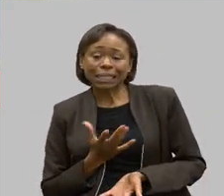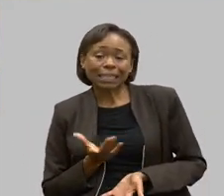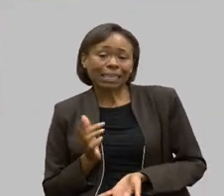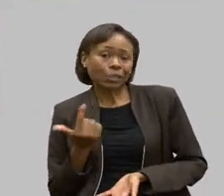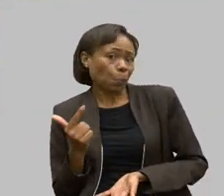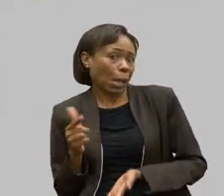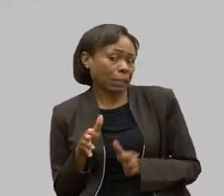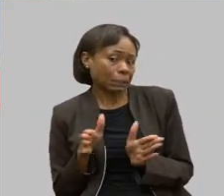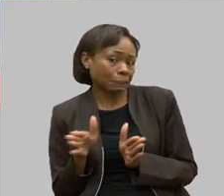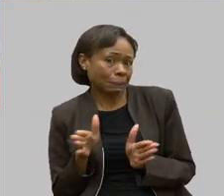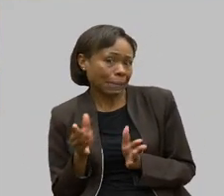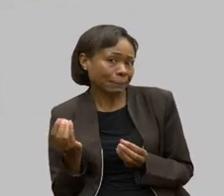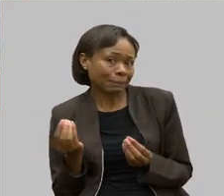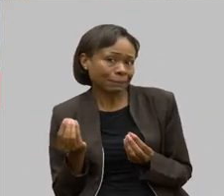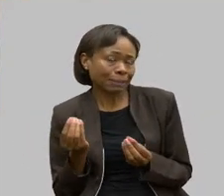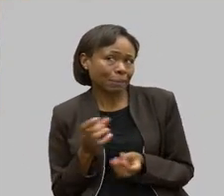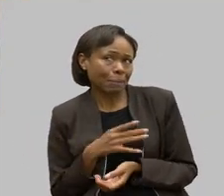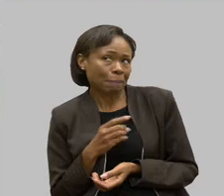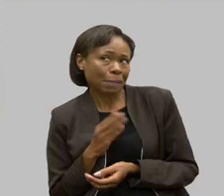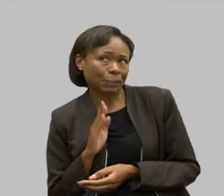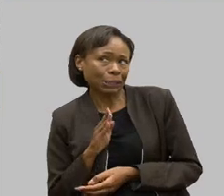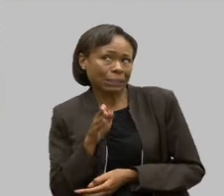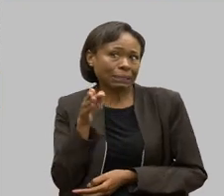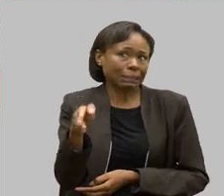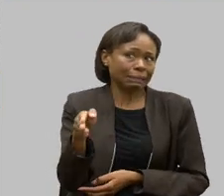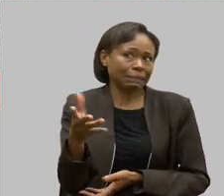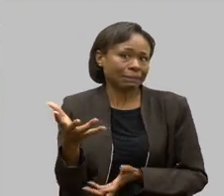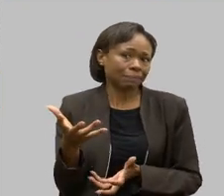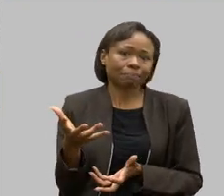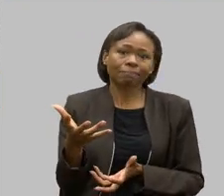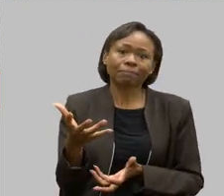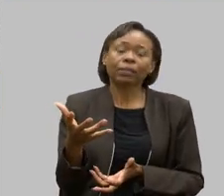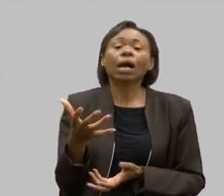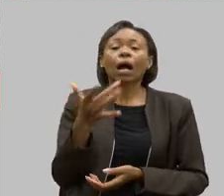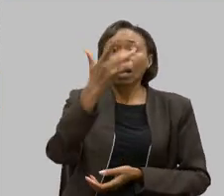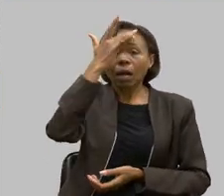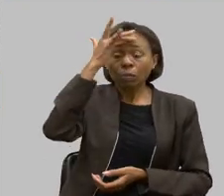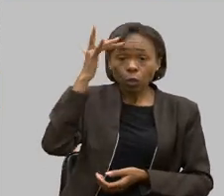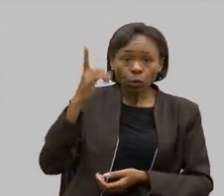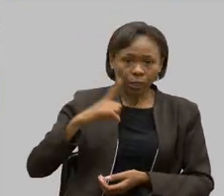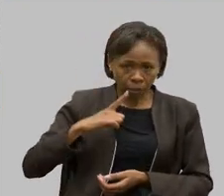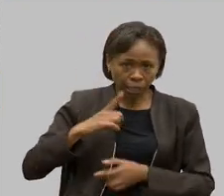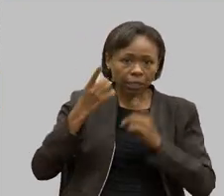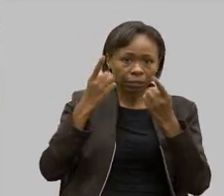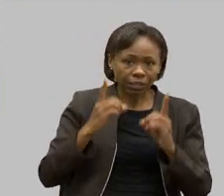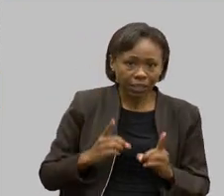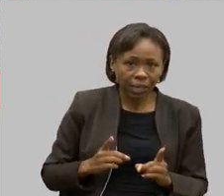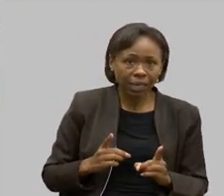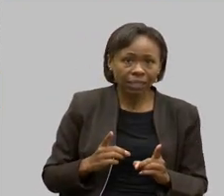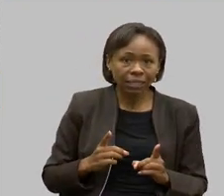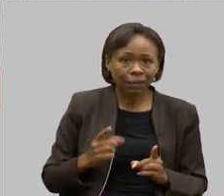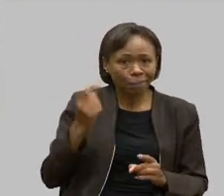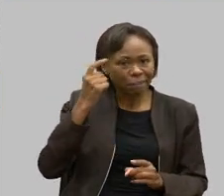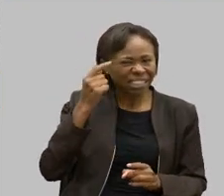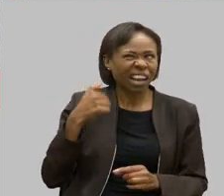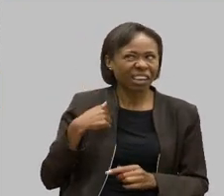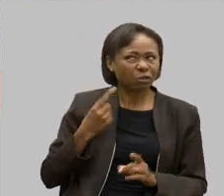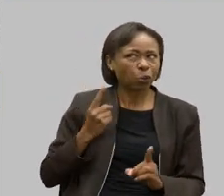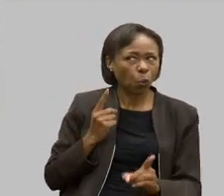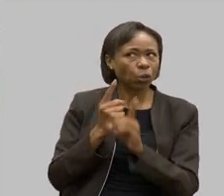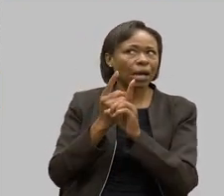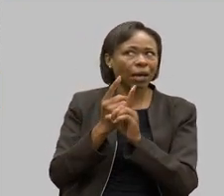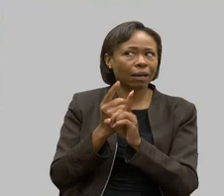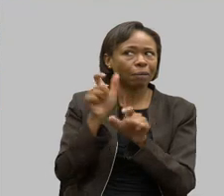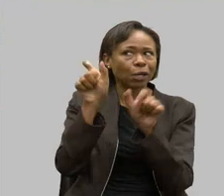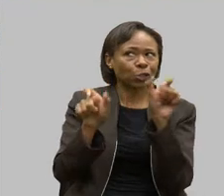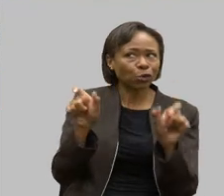e ficarem com receio de comparecerem, e as pessoas sem deficiência acham que é um evento para a pessoa com deficiência. E é justamente